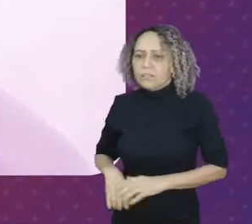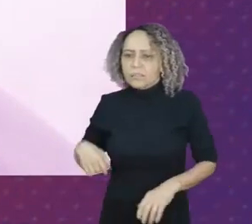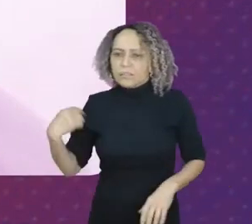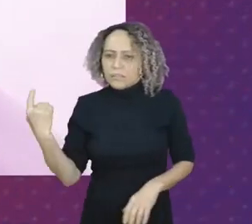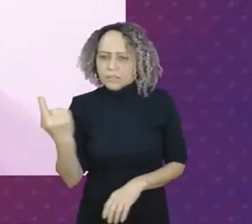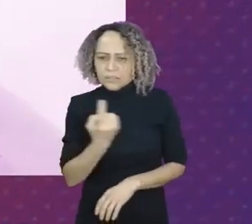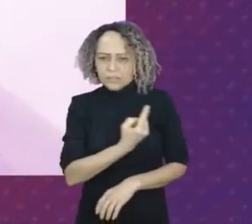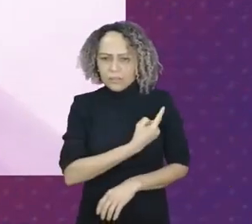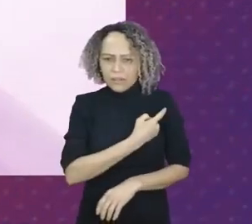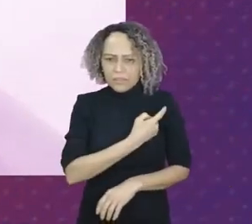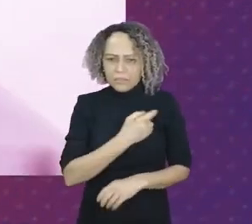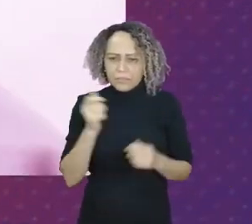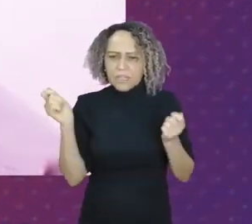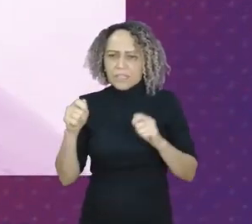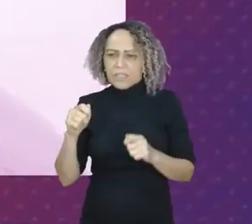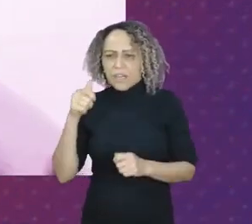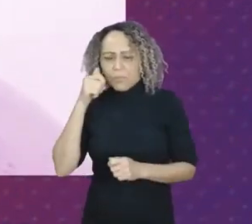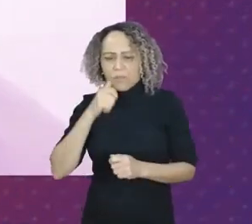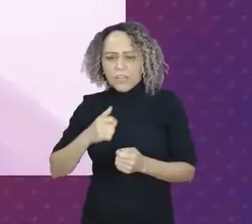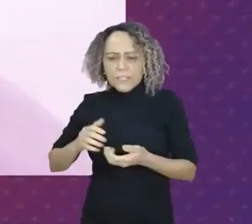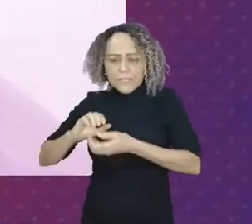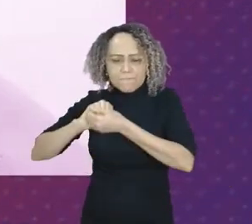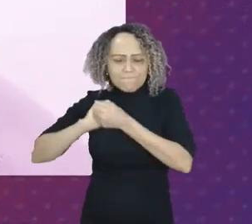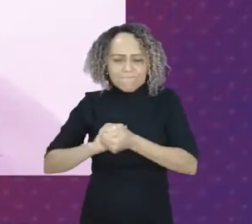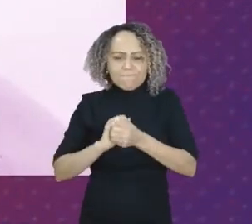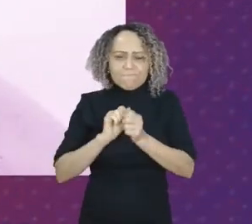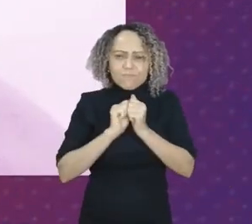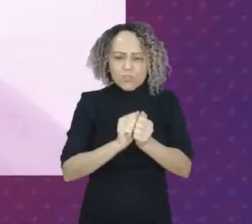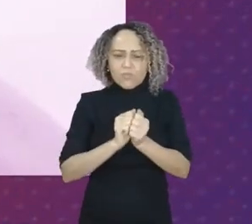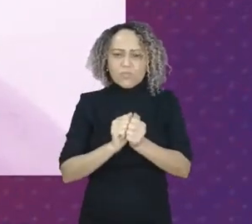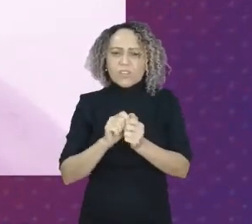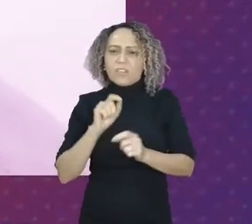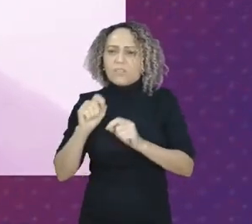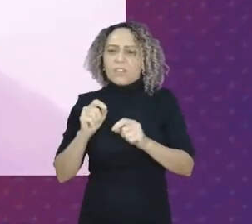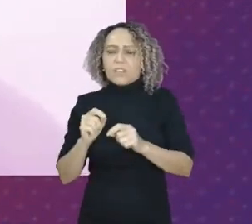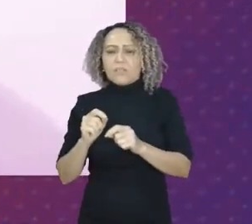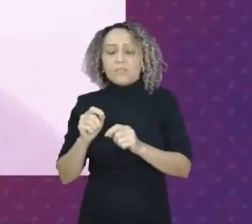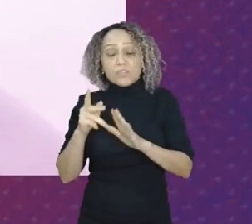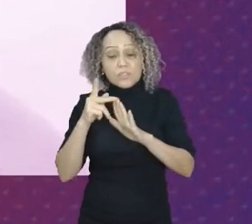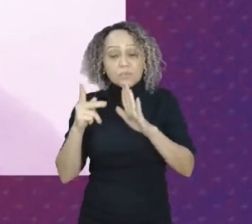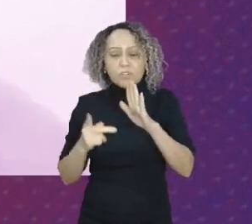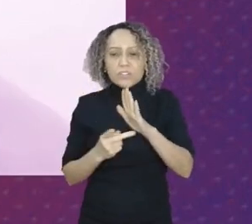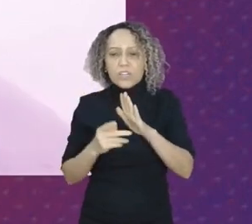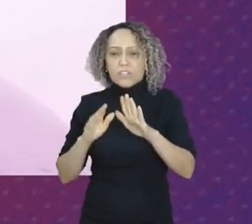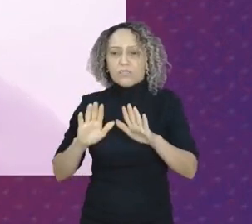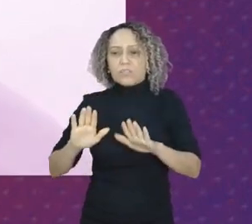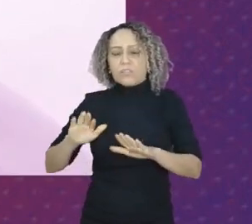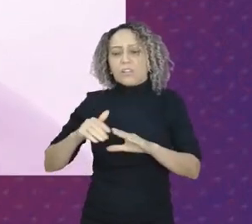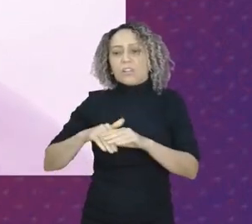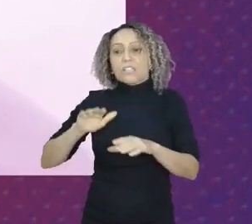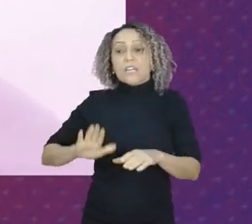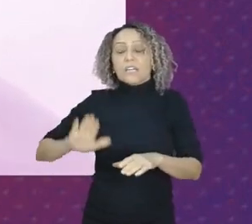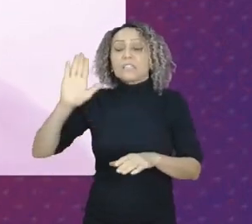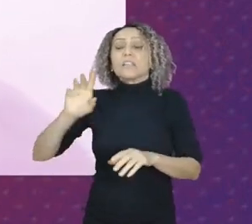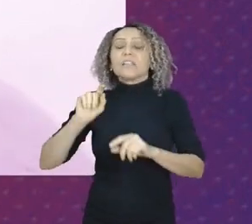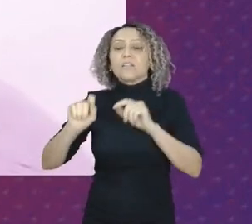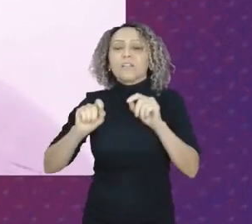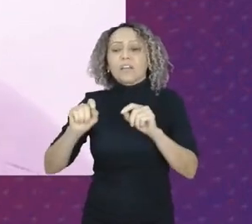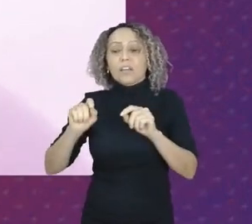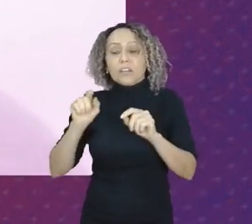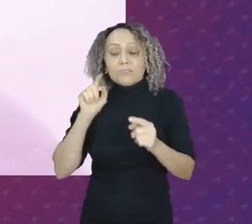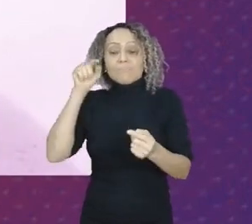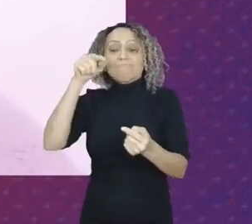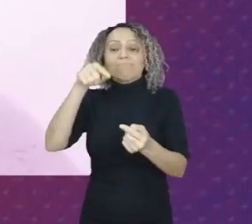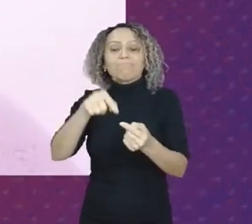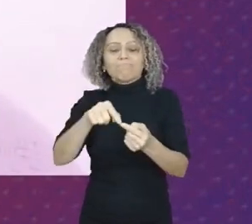essas companheiras consigam levar os seus projetos de candidatura de forma com que atenda a sociedade